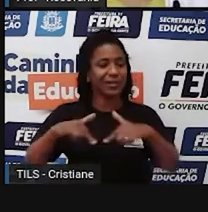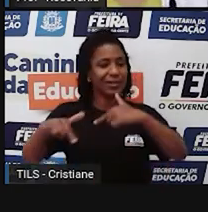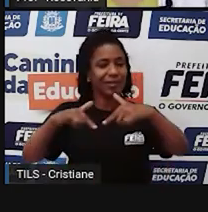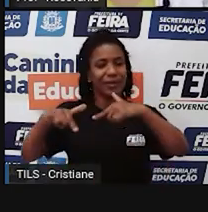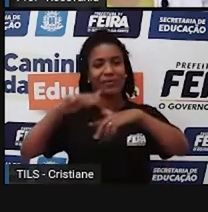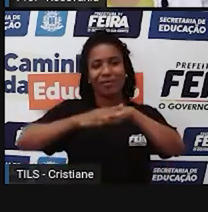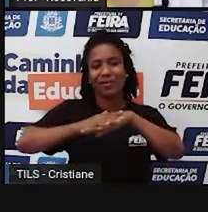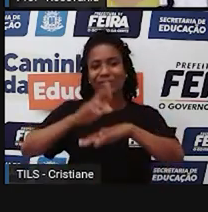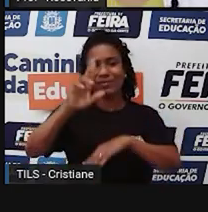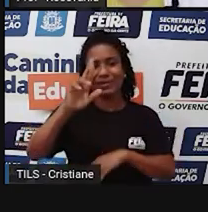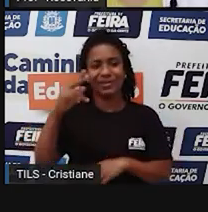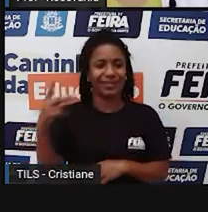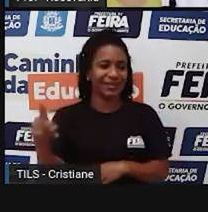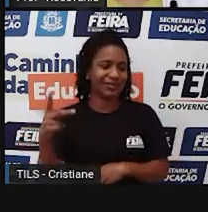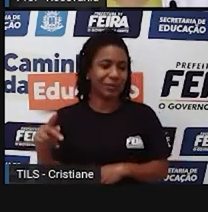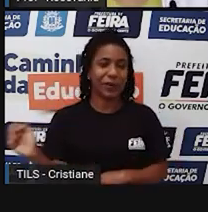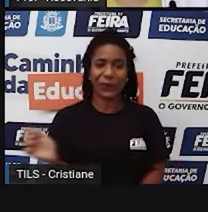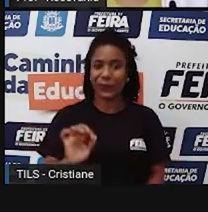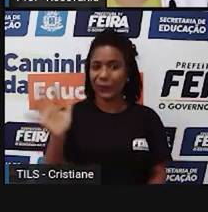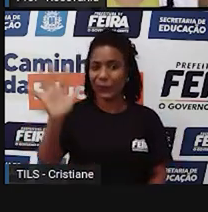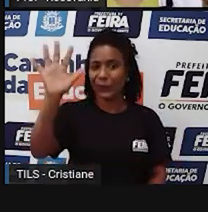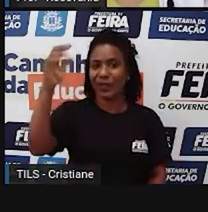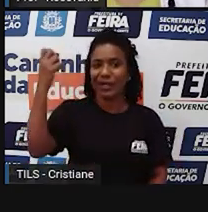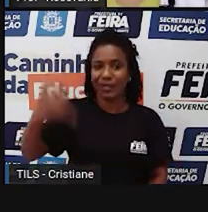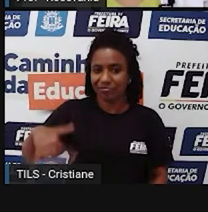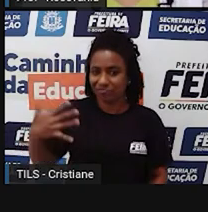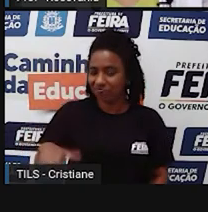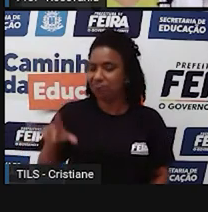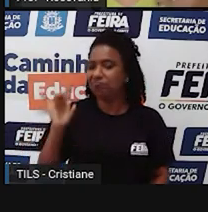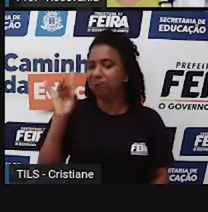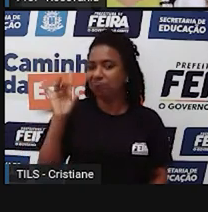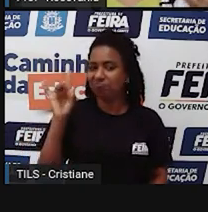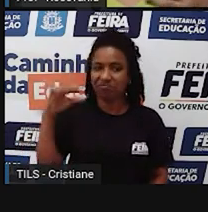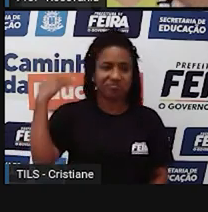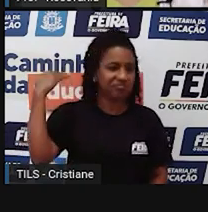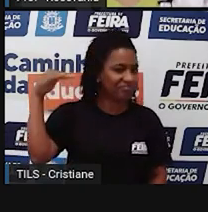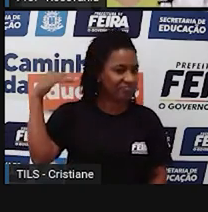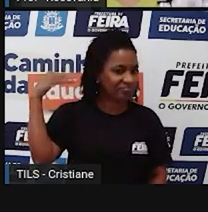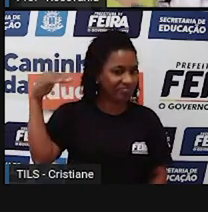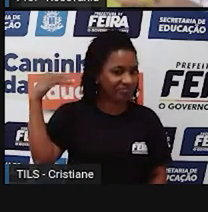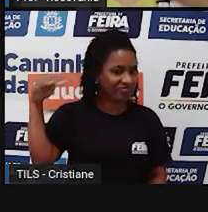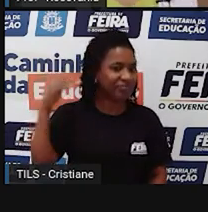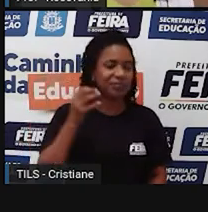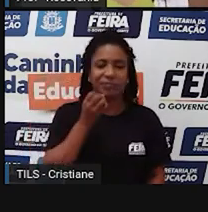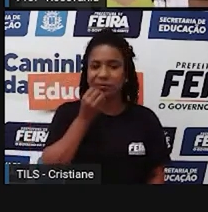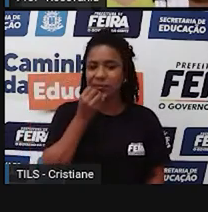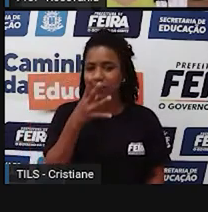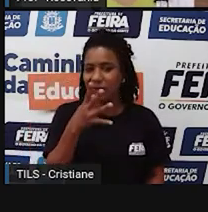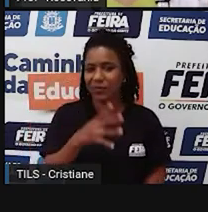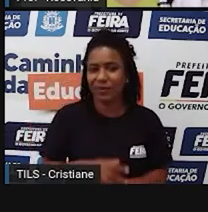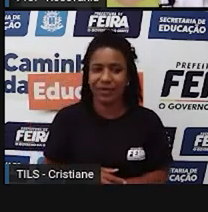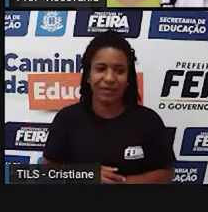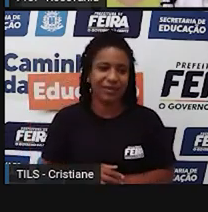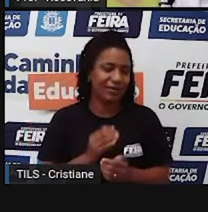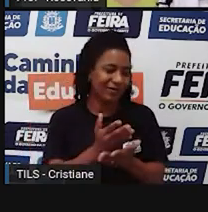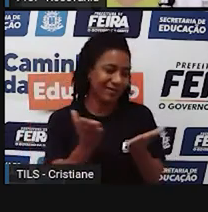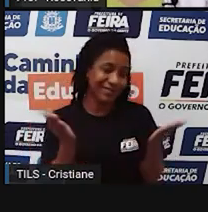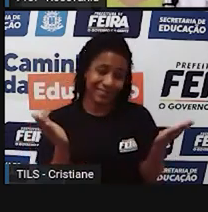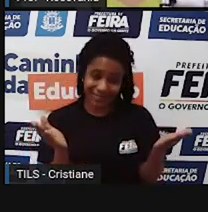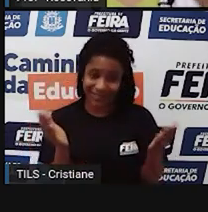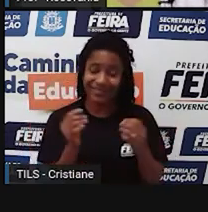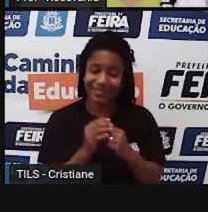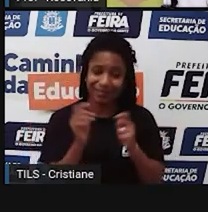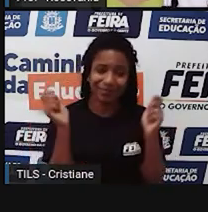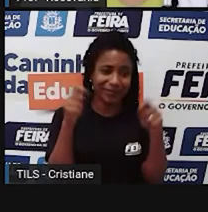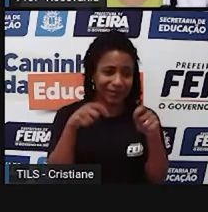tão caro que ele é, o serviço que ele desenvolve. Ó, que top. Então, vocês que estão aí agora, já podem, se tiver, para a disposição